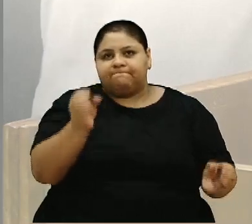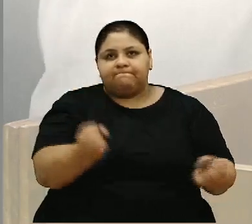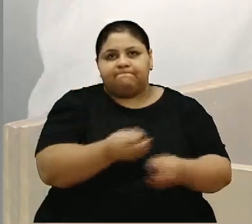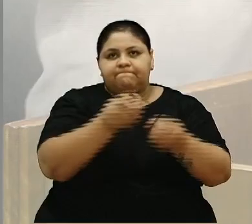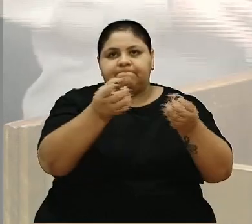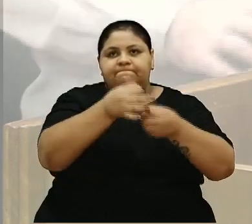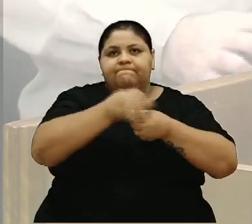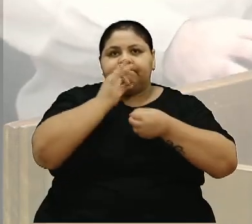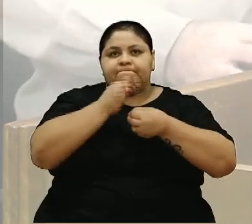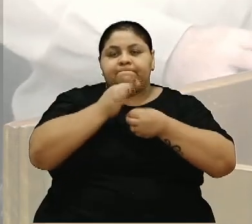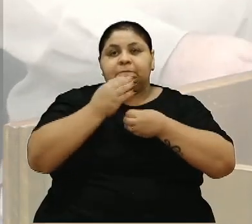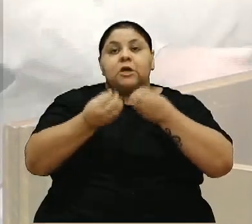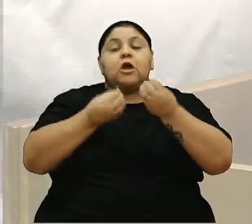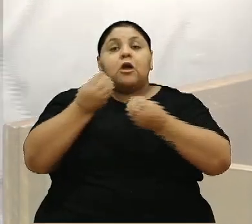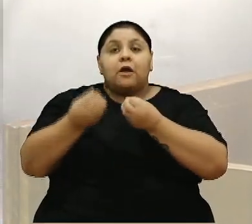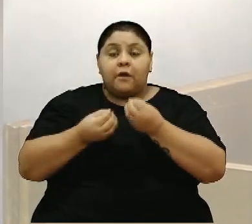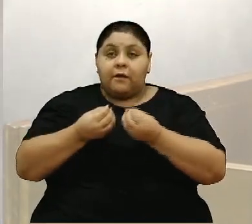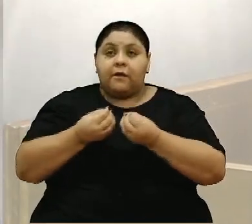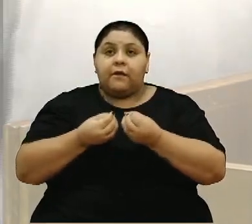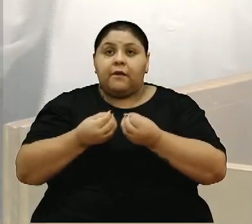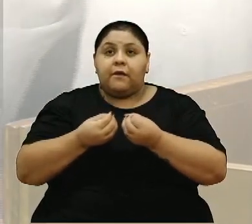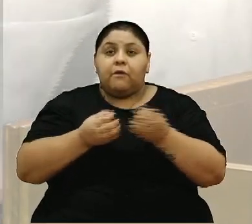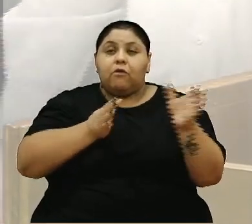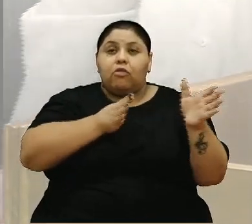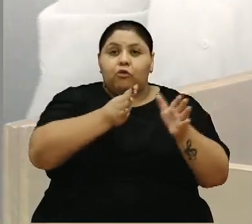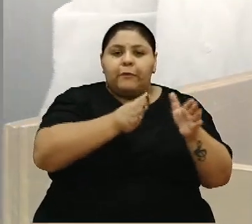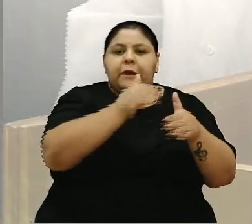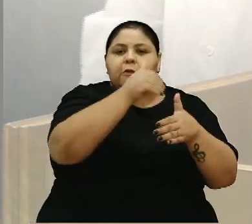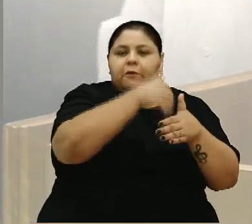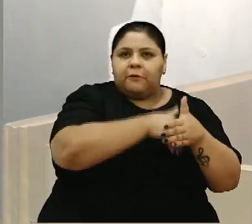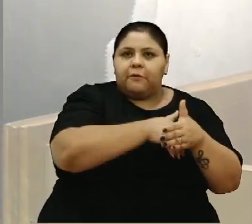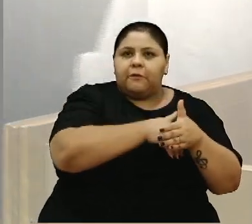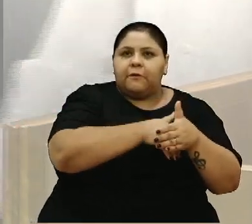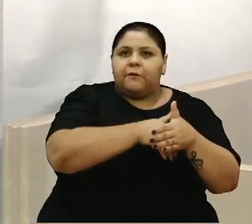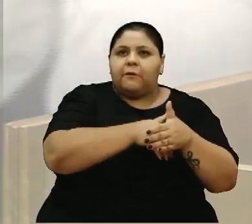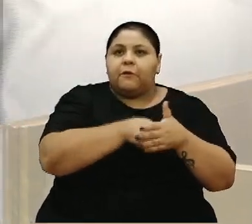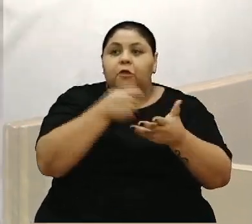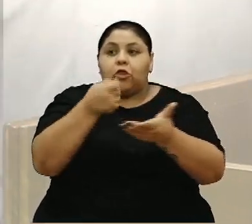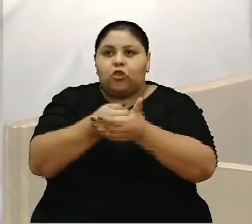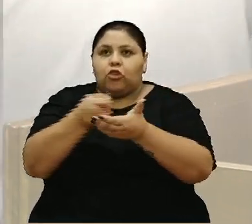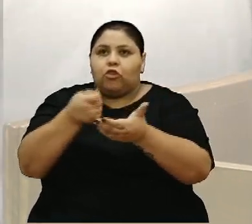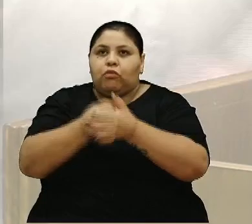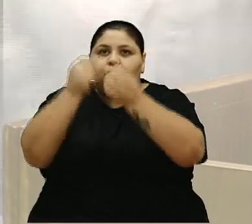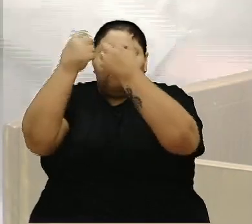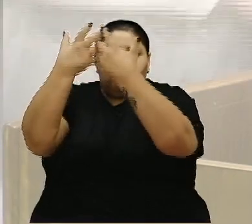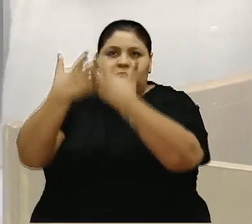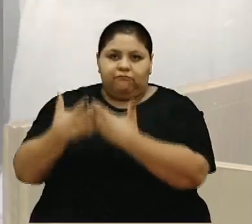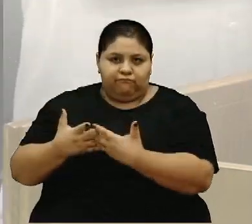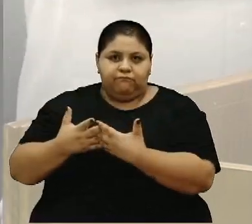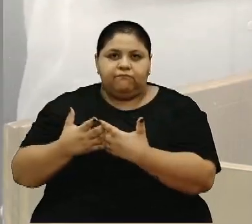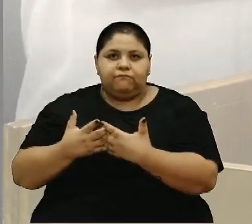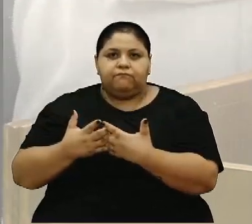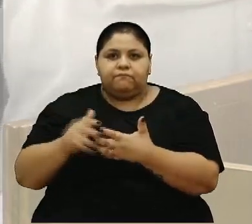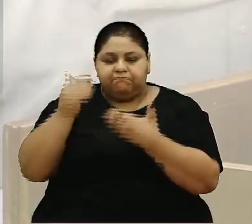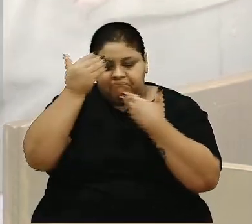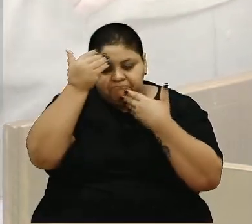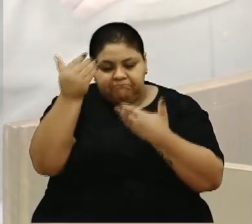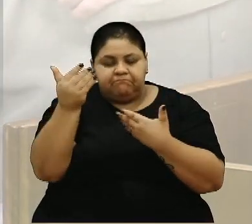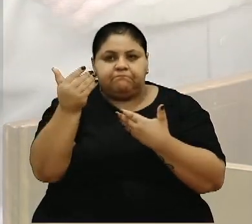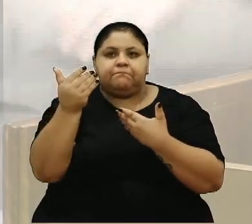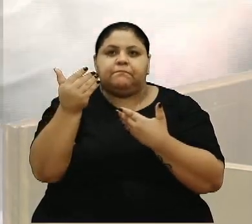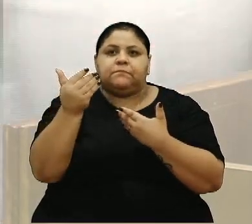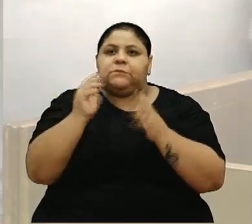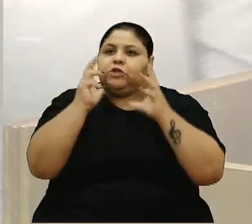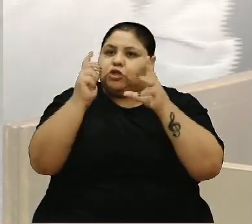assim como a gente veio aqui na época da votação, é nosso dever vir aqui prestar contas e agradecer todo o